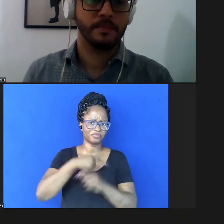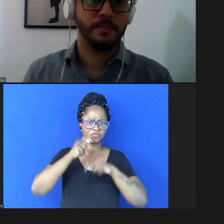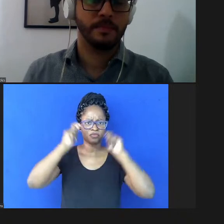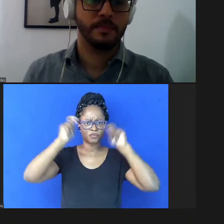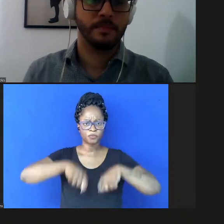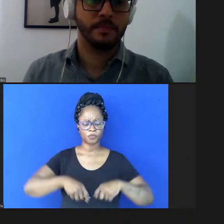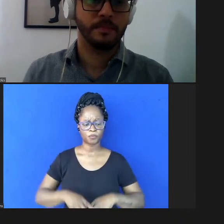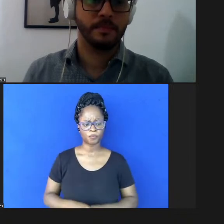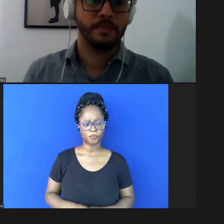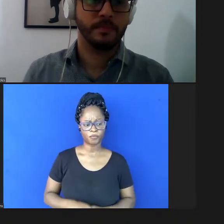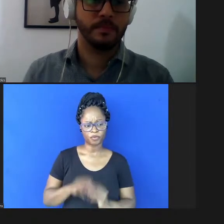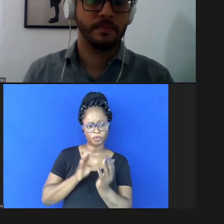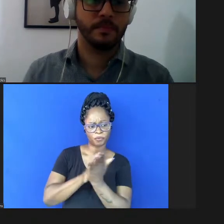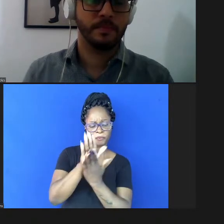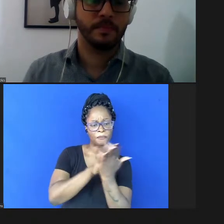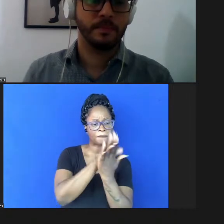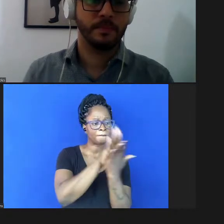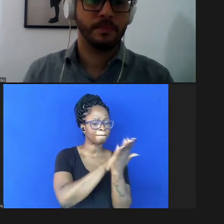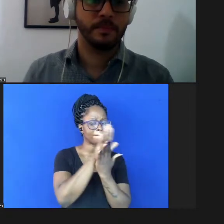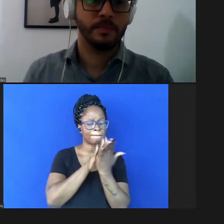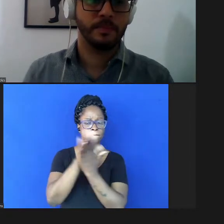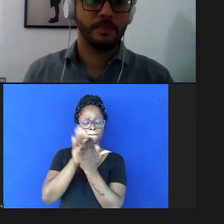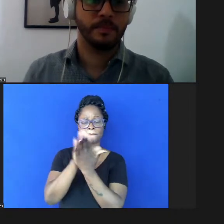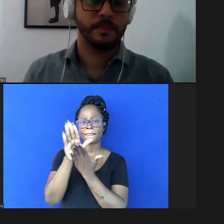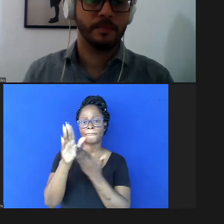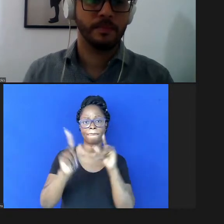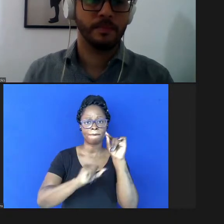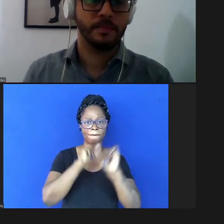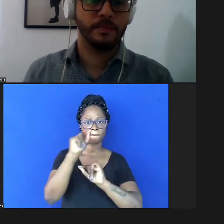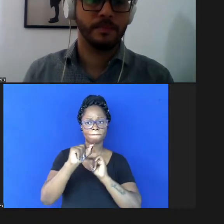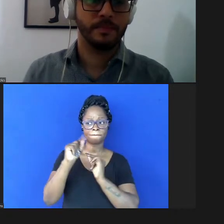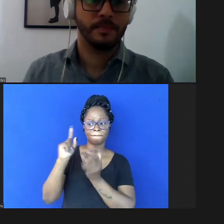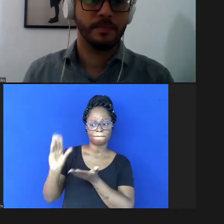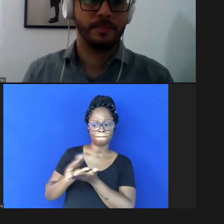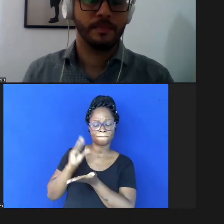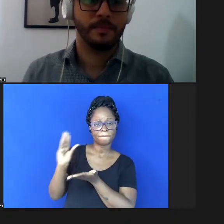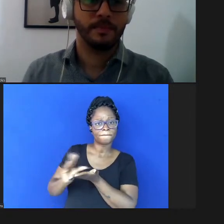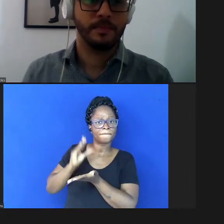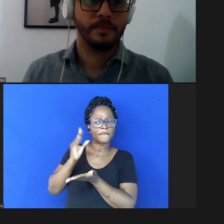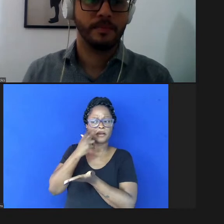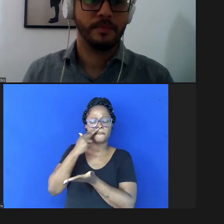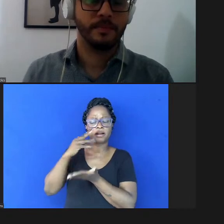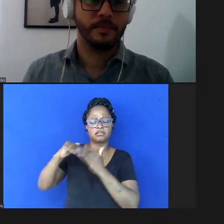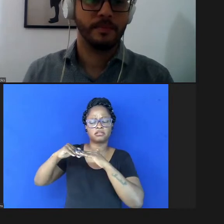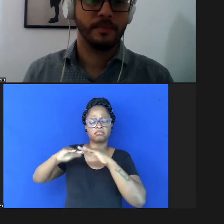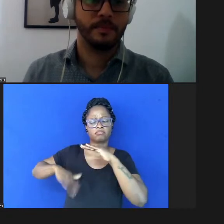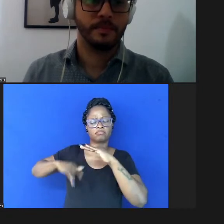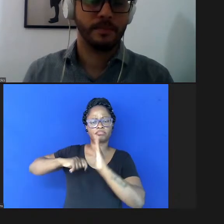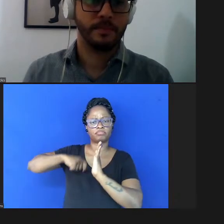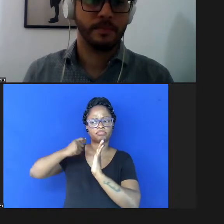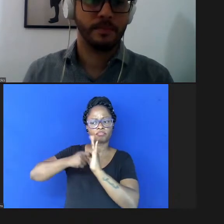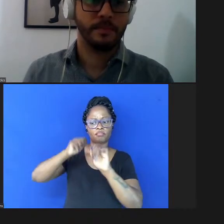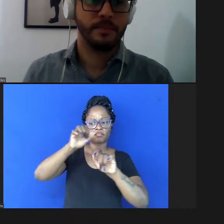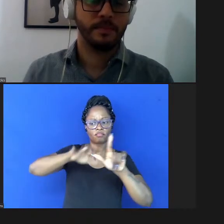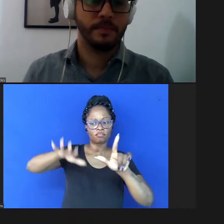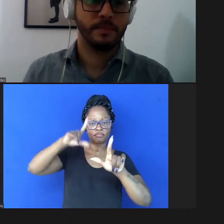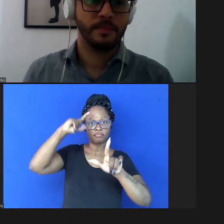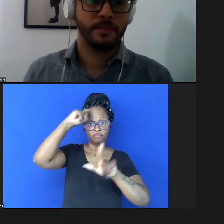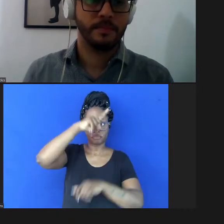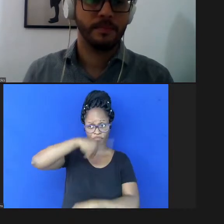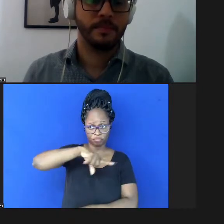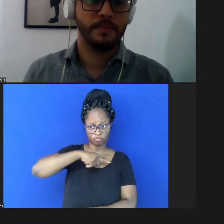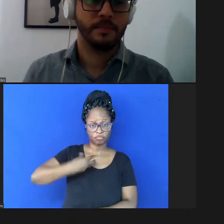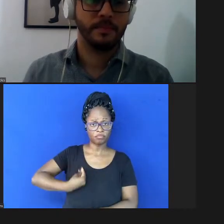publicar com recursos bem baixos nas plataformas e a dificuldade que nós enfrentamos é